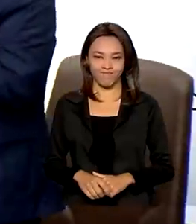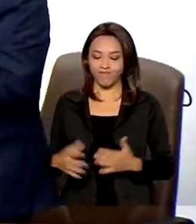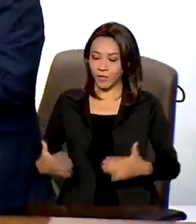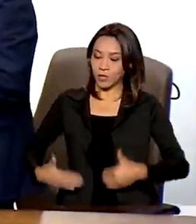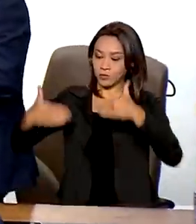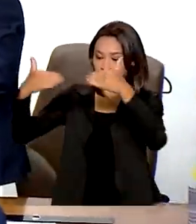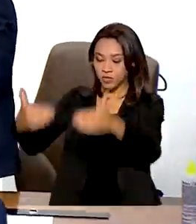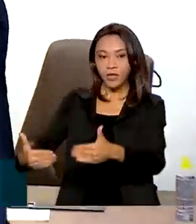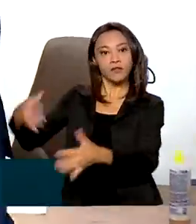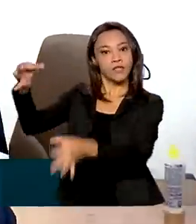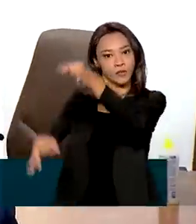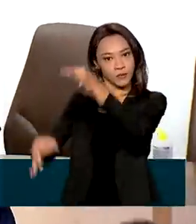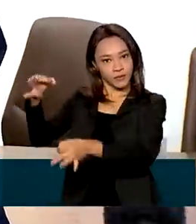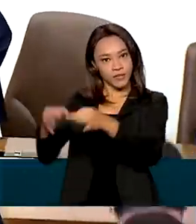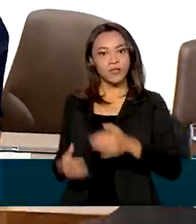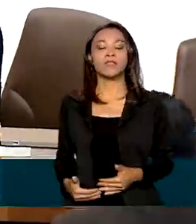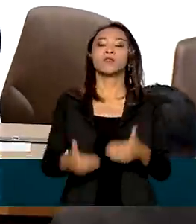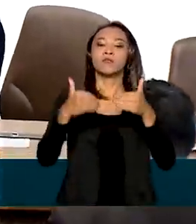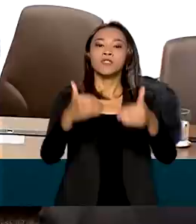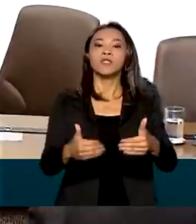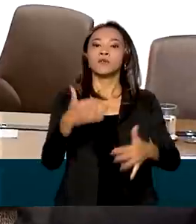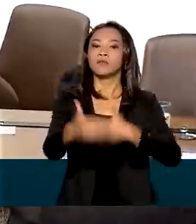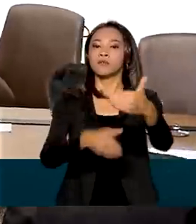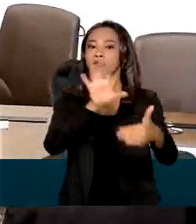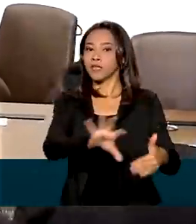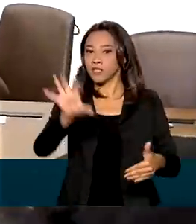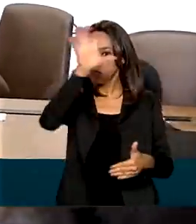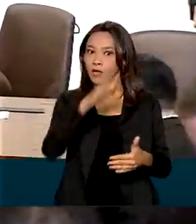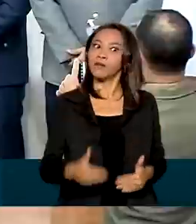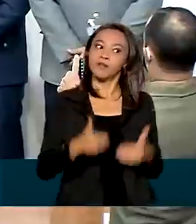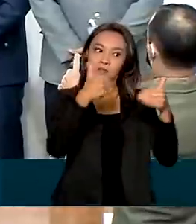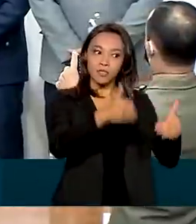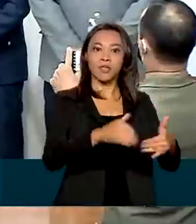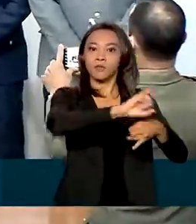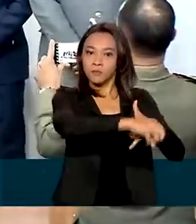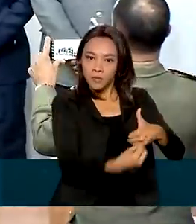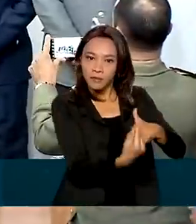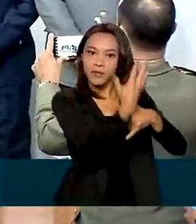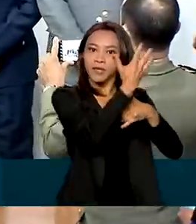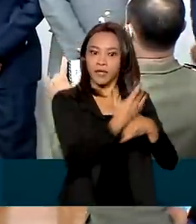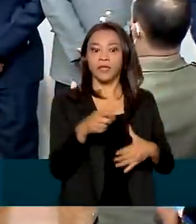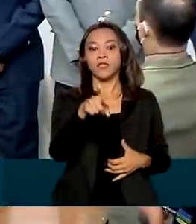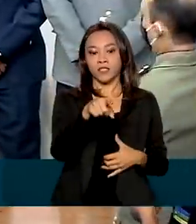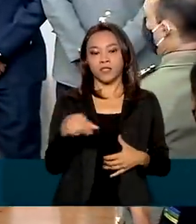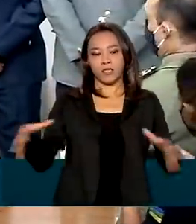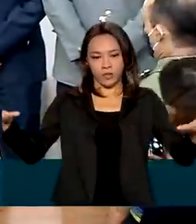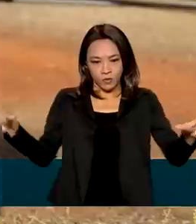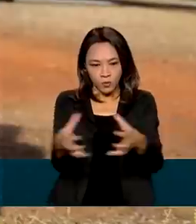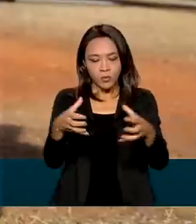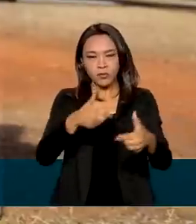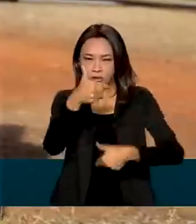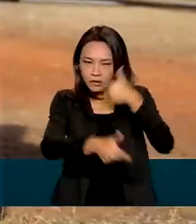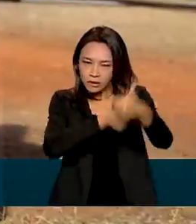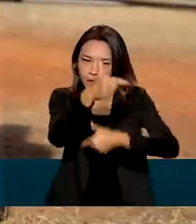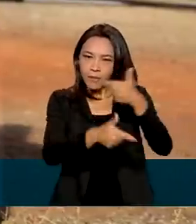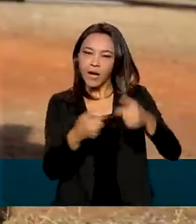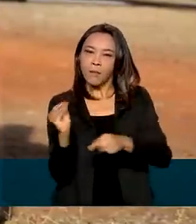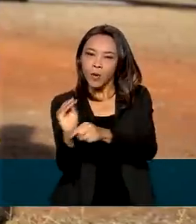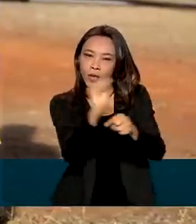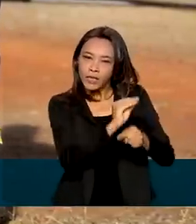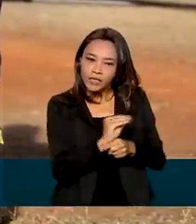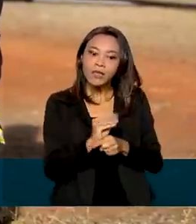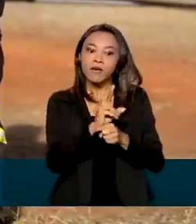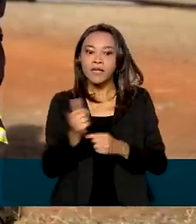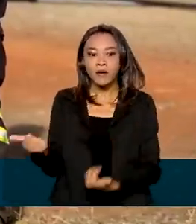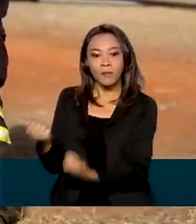dos Ministérios da Justiça, do Desenvolvimento Regional e do Meio Ambiente, a Operação Guardiões do Bioma vai contar com o apoio